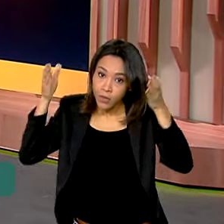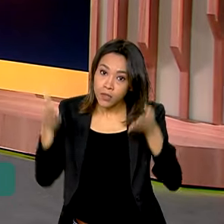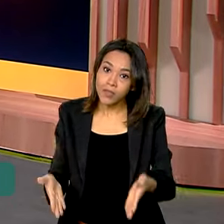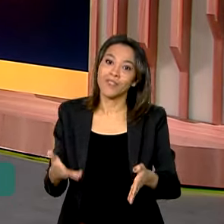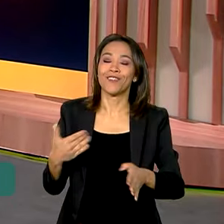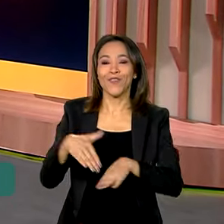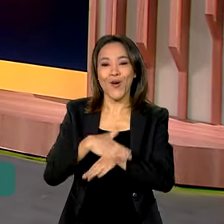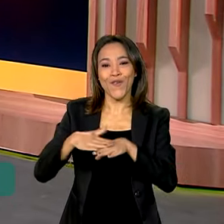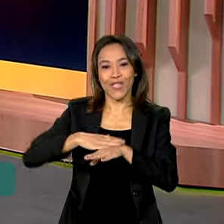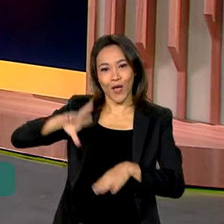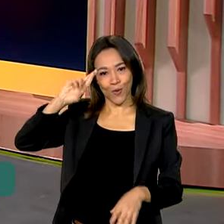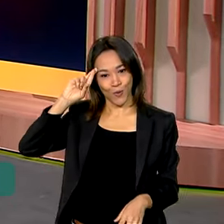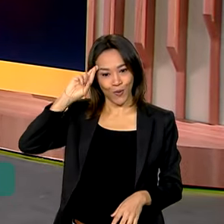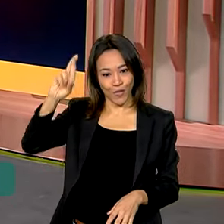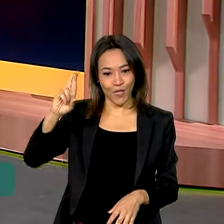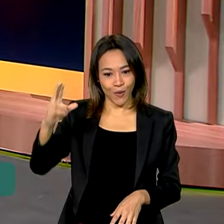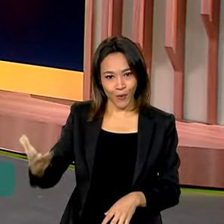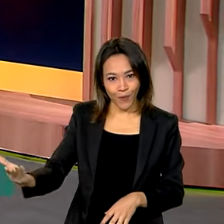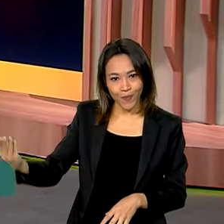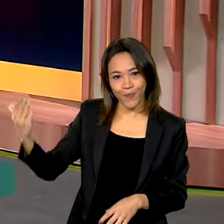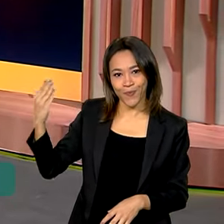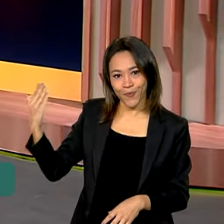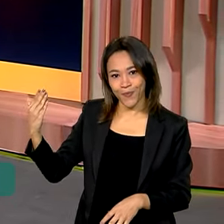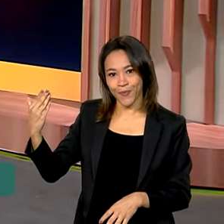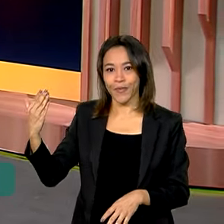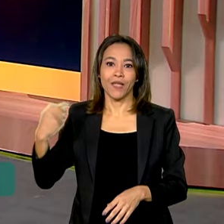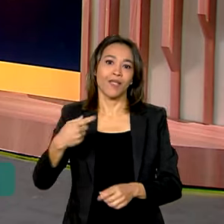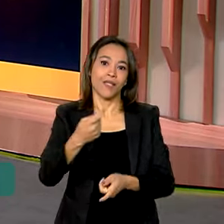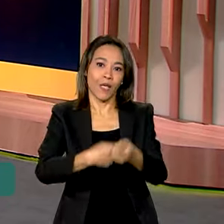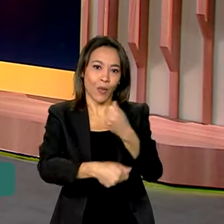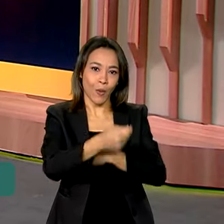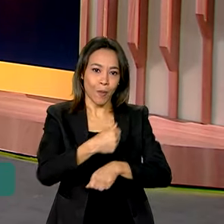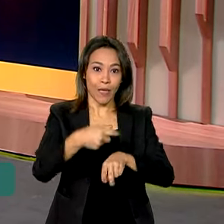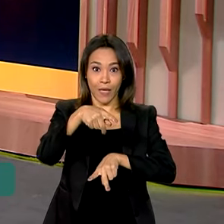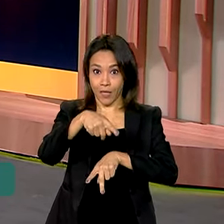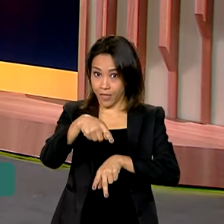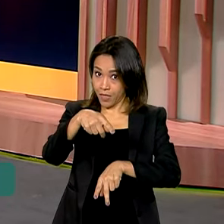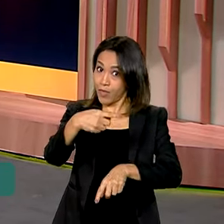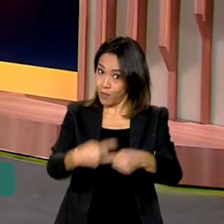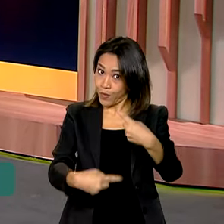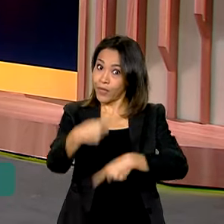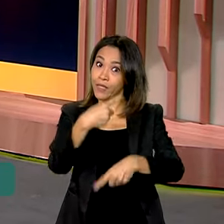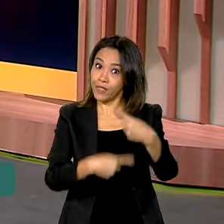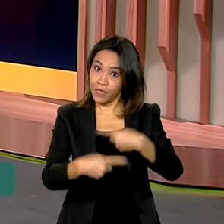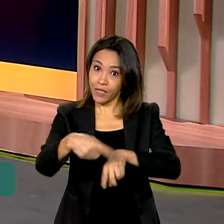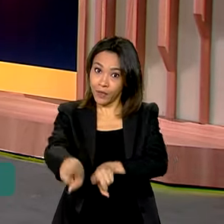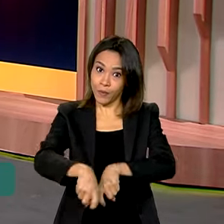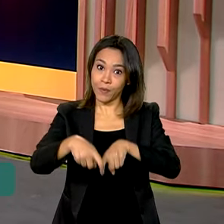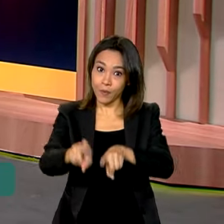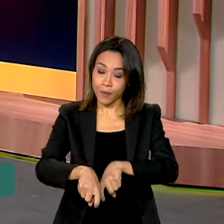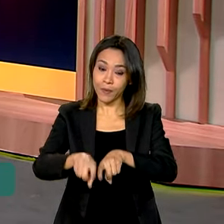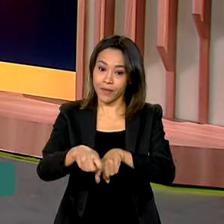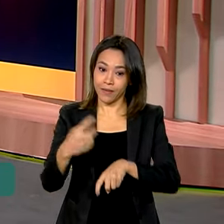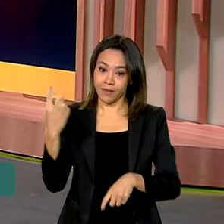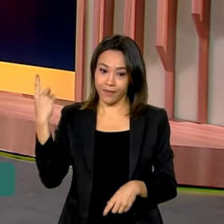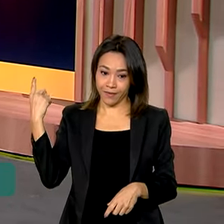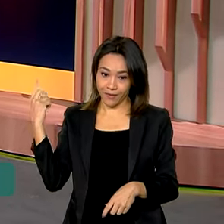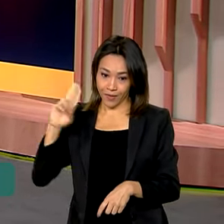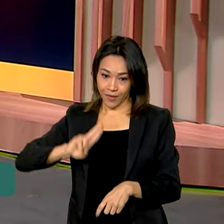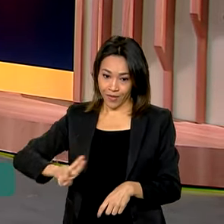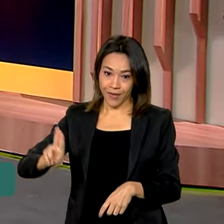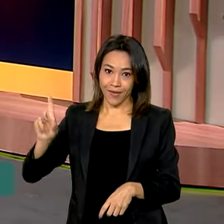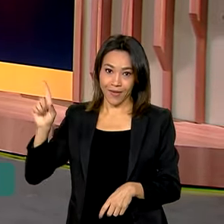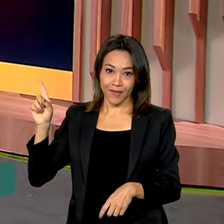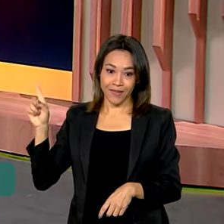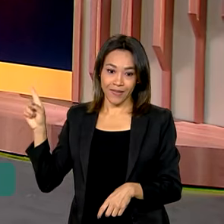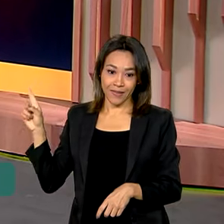o diretor de Análise Econômica e Políticas Públicas do Ministério da Agricultura e Pecuária, Silvio Farnese. Bom dia, é um